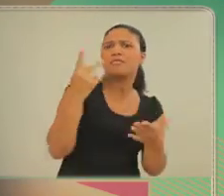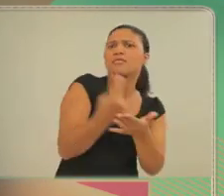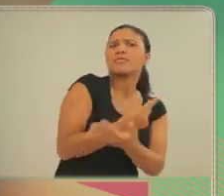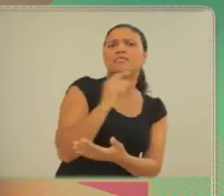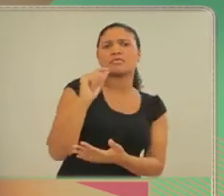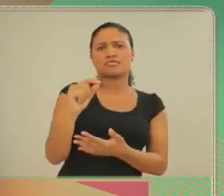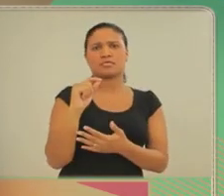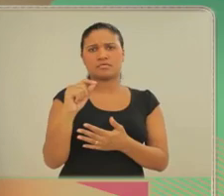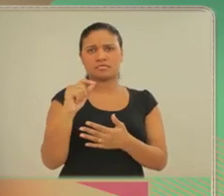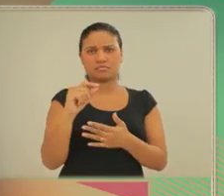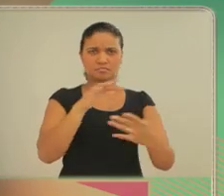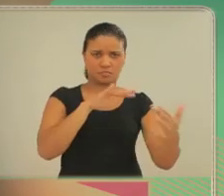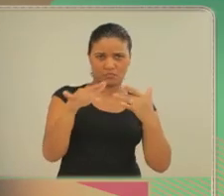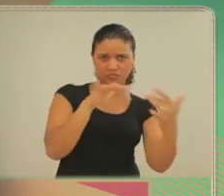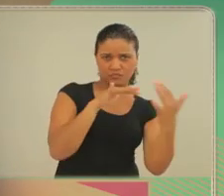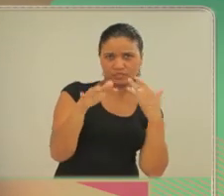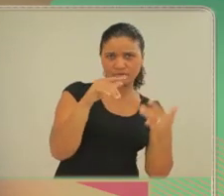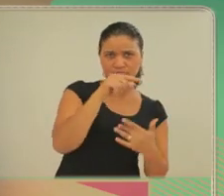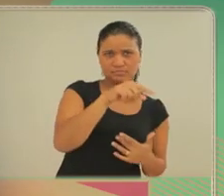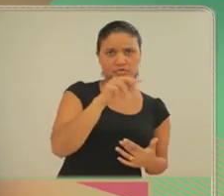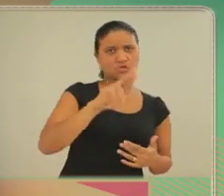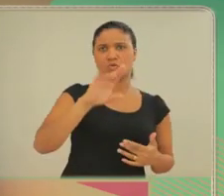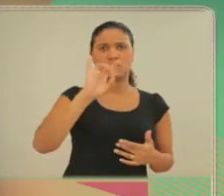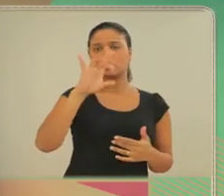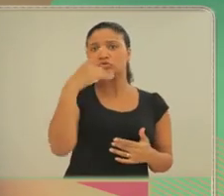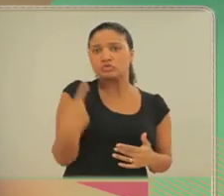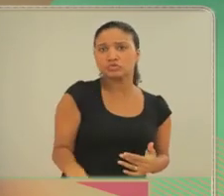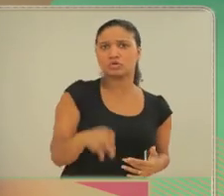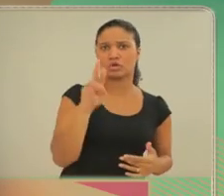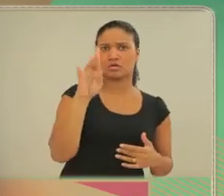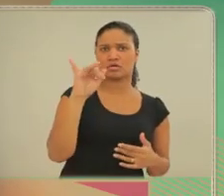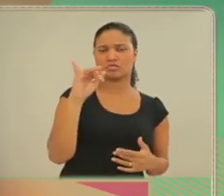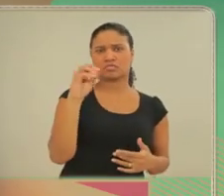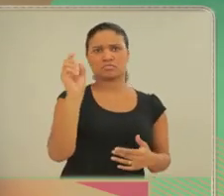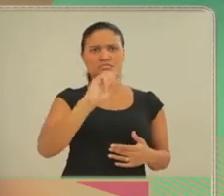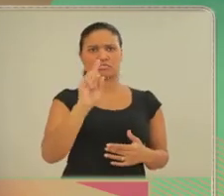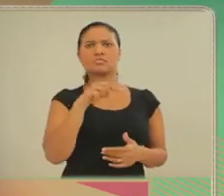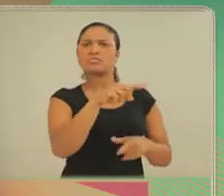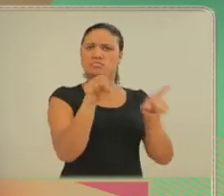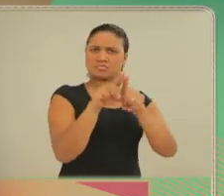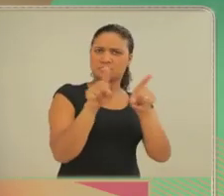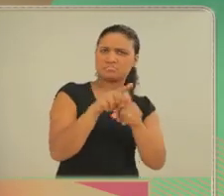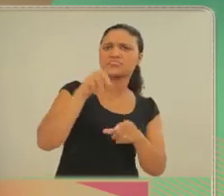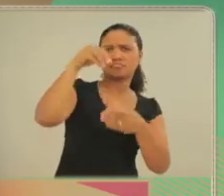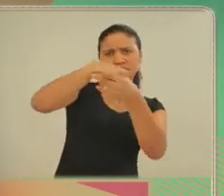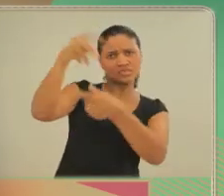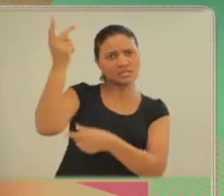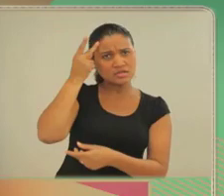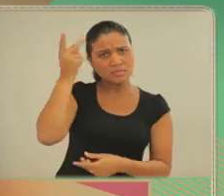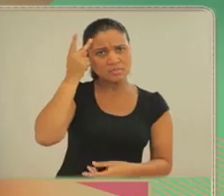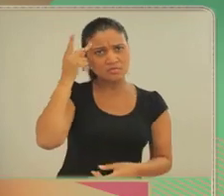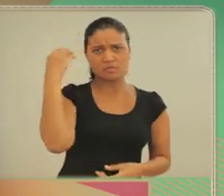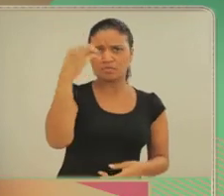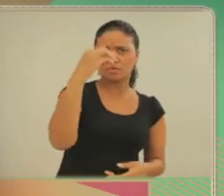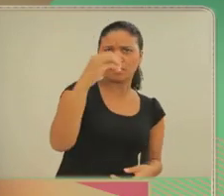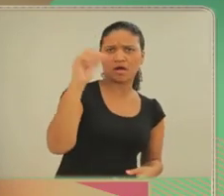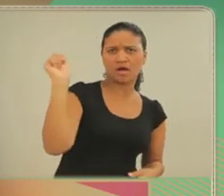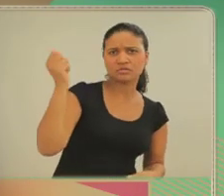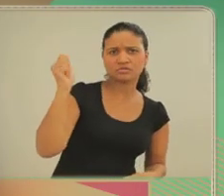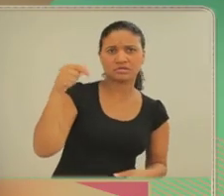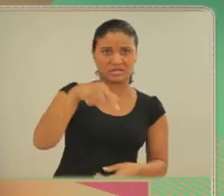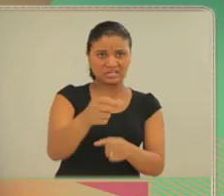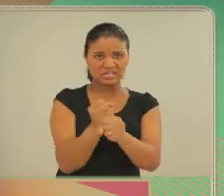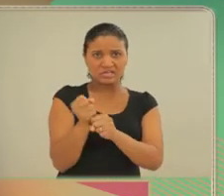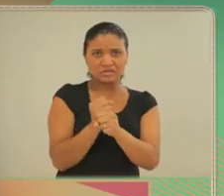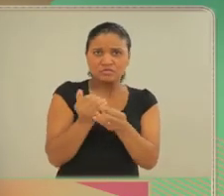acontece, porque o Movimento de Superação não é só no Rio de Janeiro, ele acontece em São Paulo, Porto Alegre, Argentina. Esse ano a